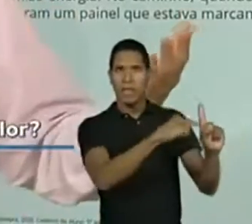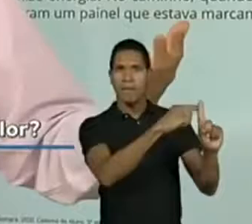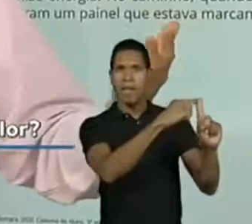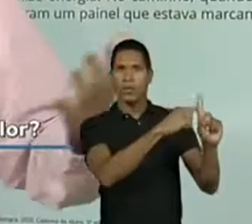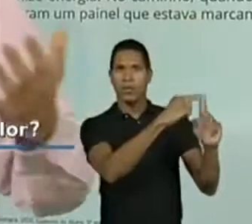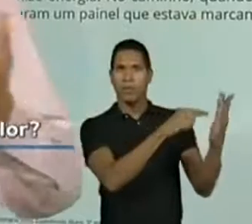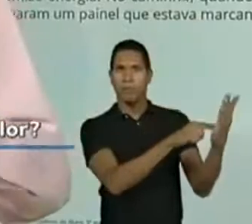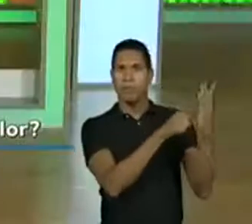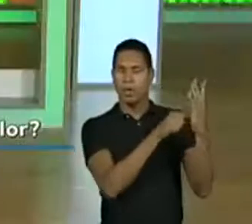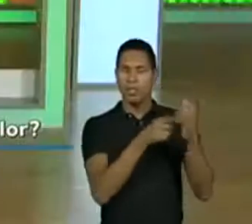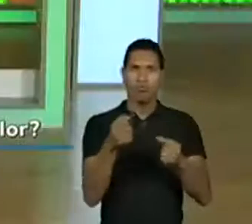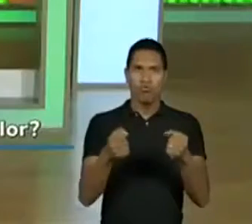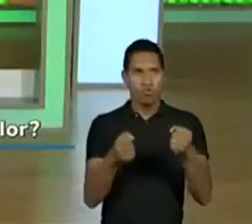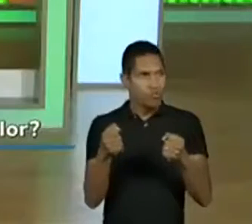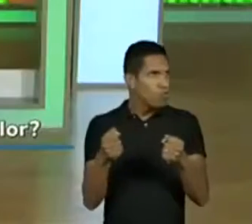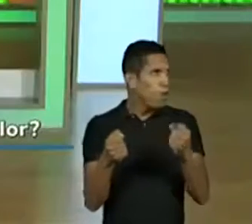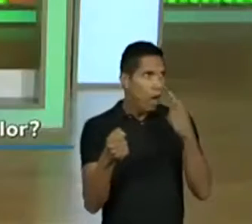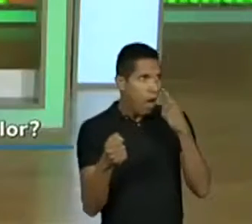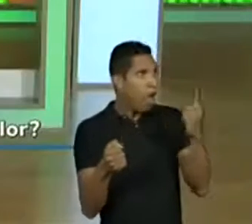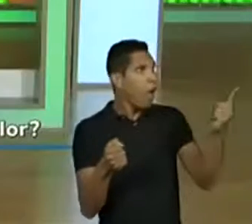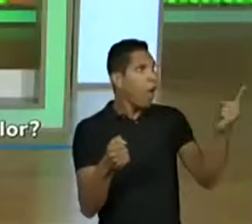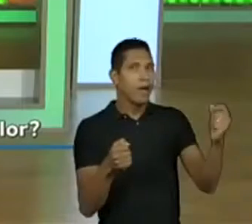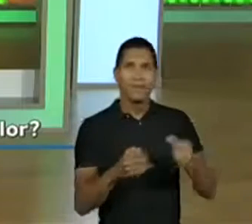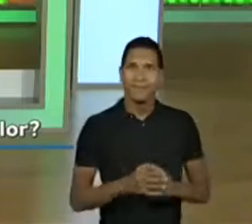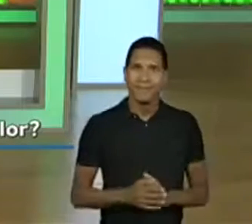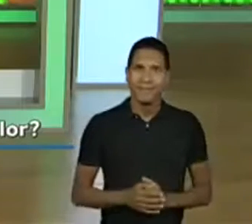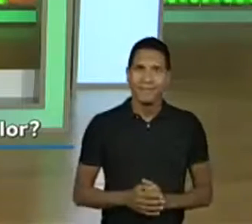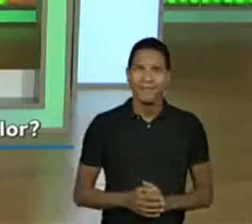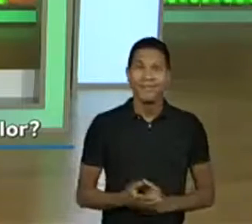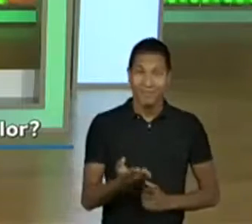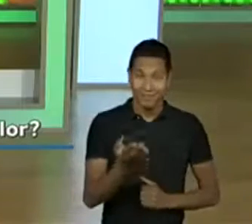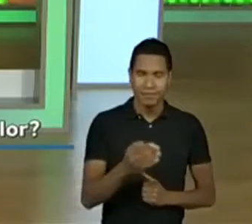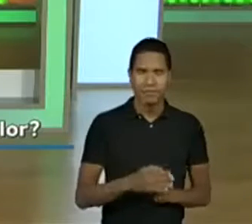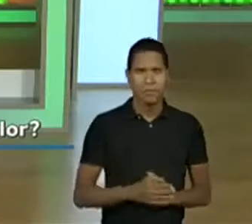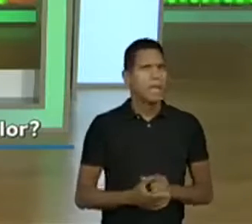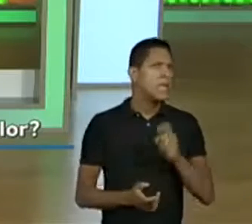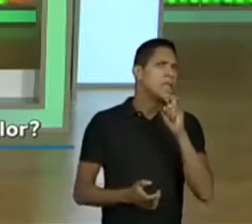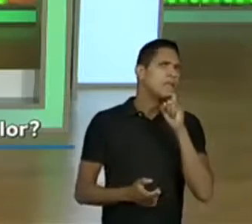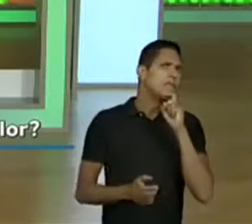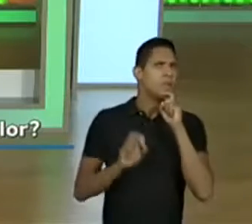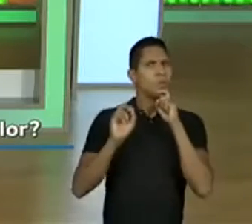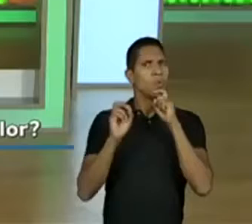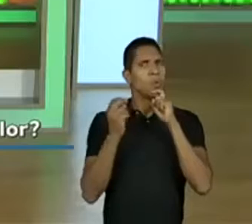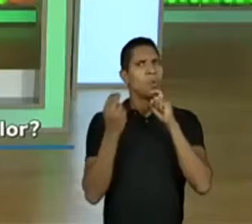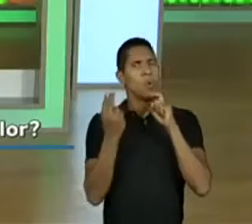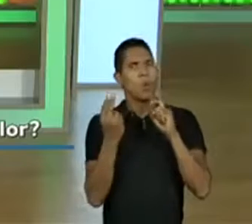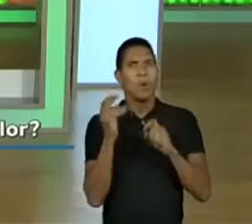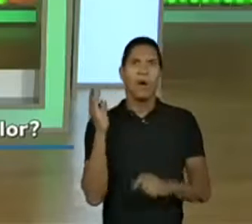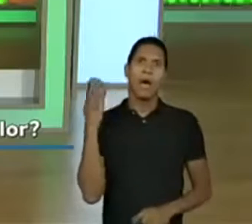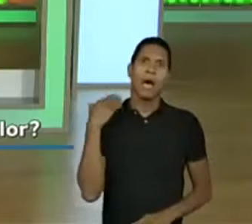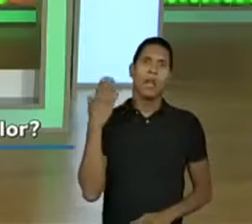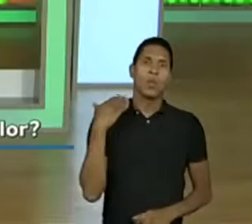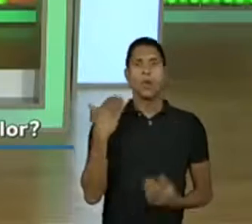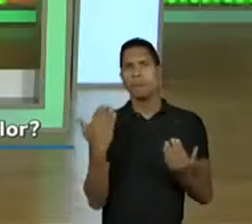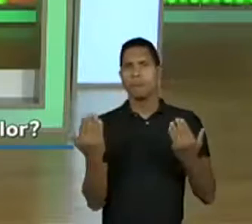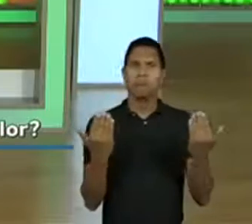E, então, vamos descobrir se essa temperatura apontava frio ou calor. Vamos lá.